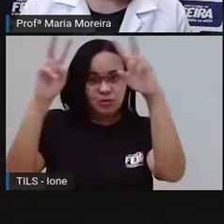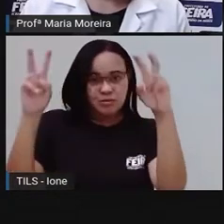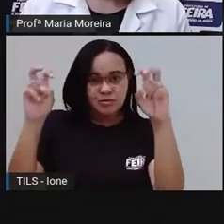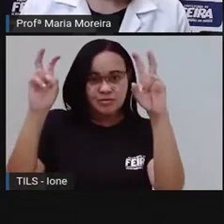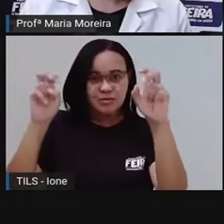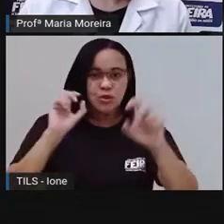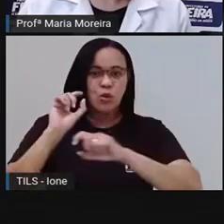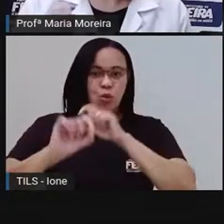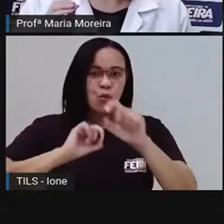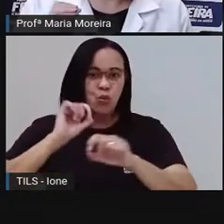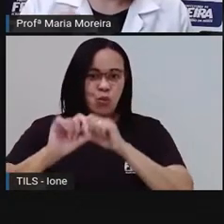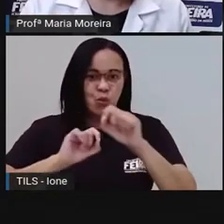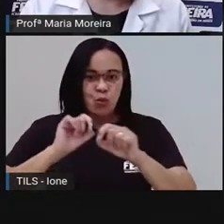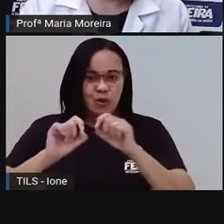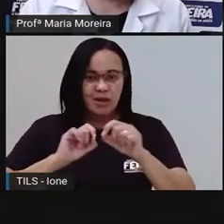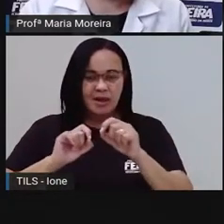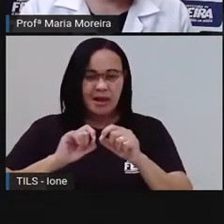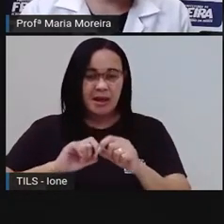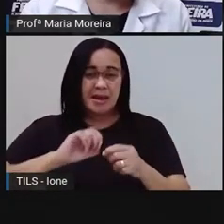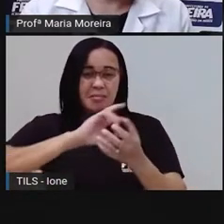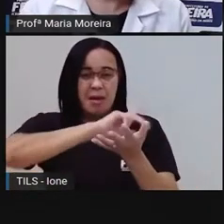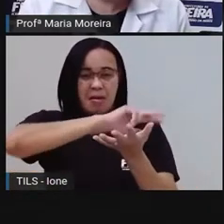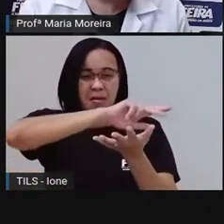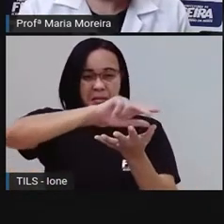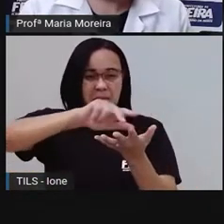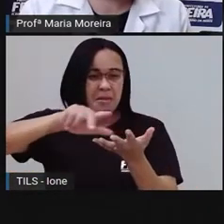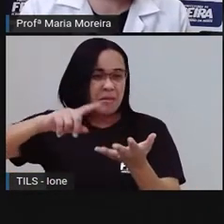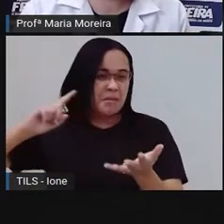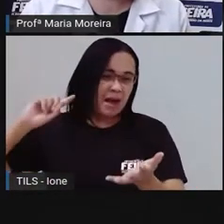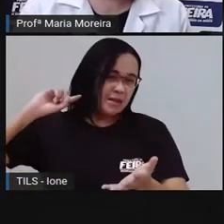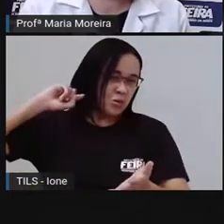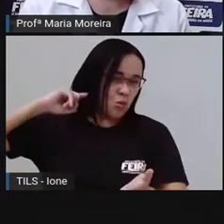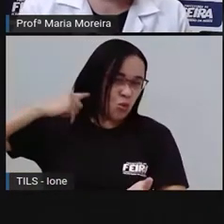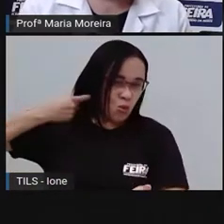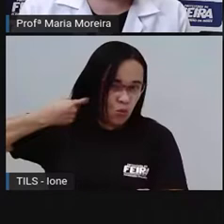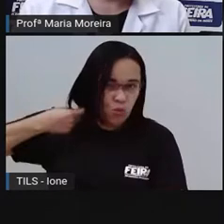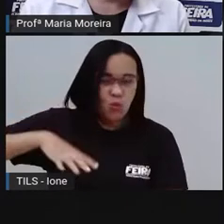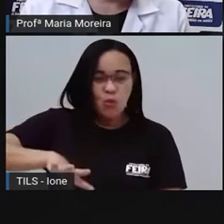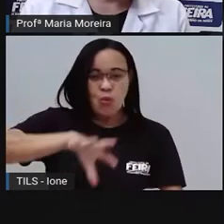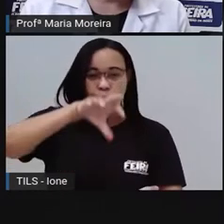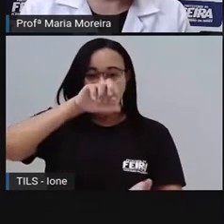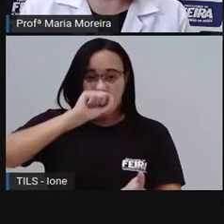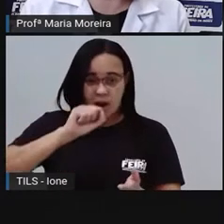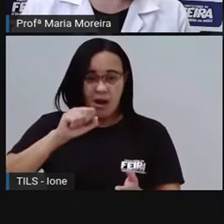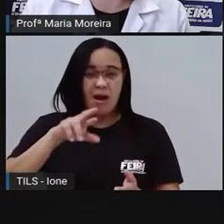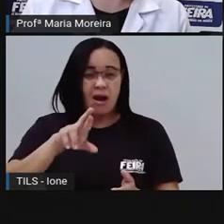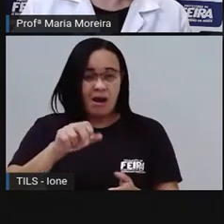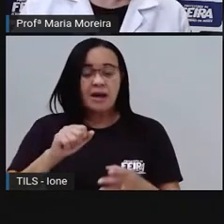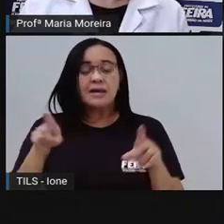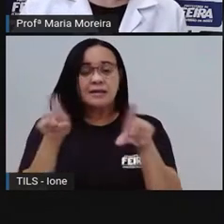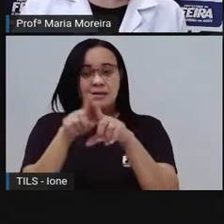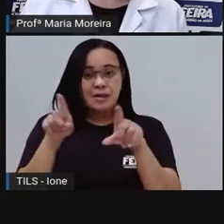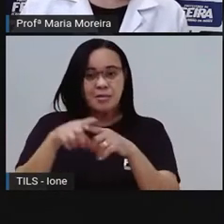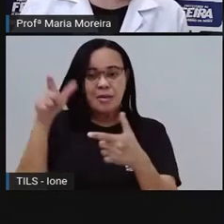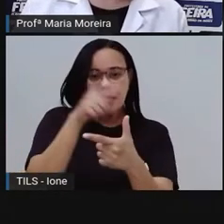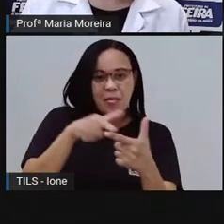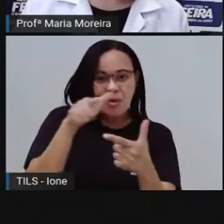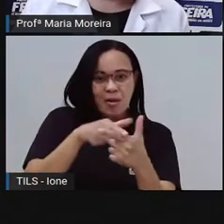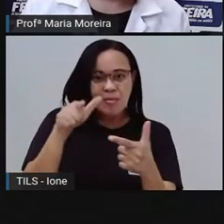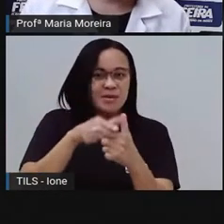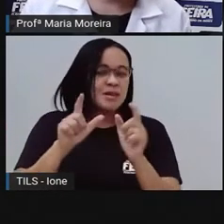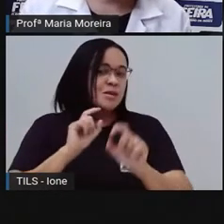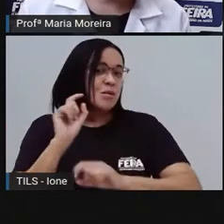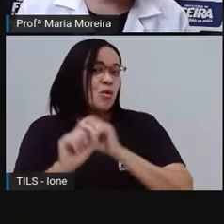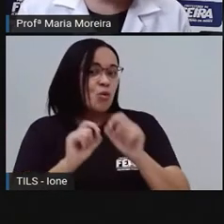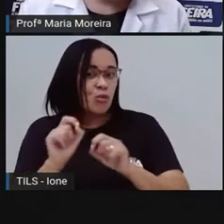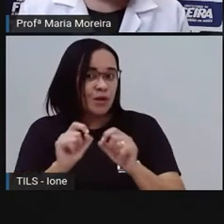aula é poluentes do ar e resoluções de problemas, pois é, afinal de contas, a nossa